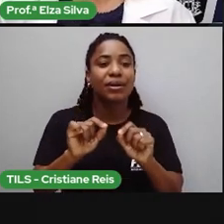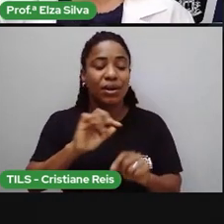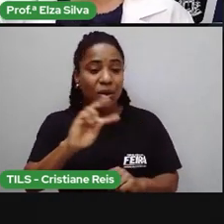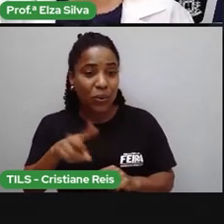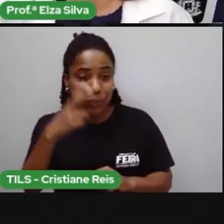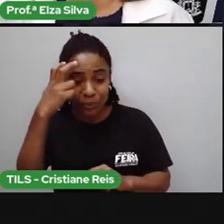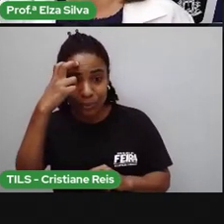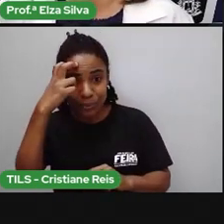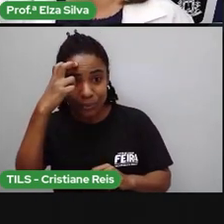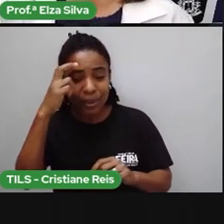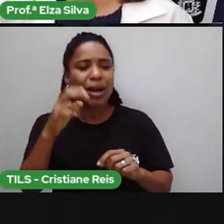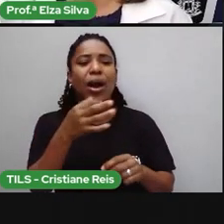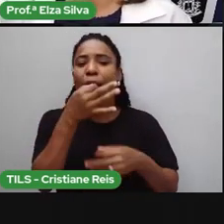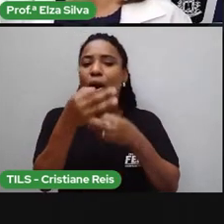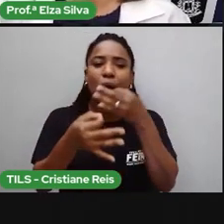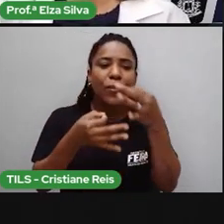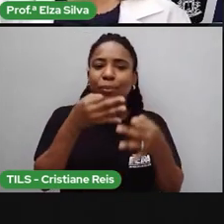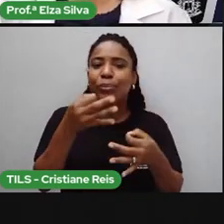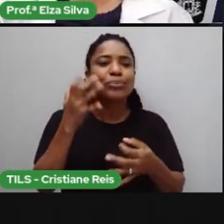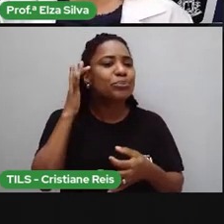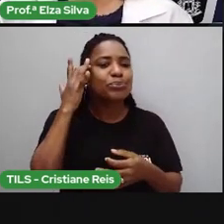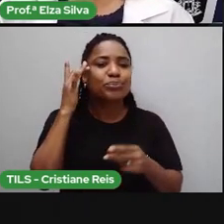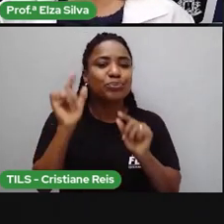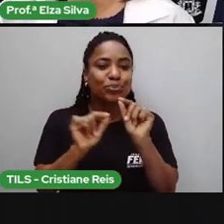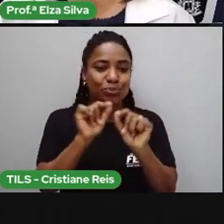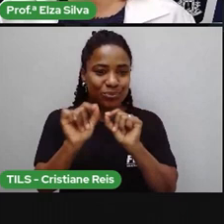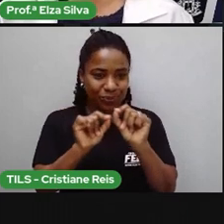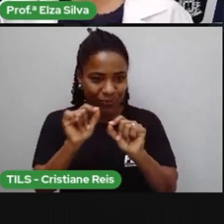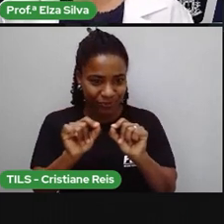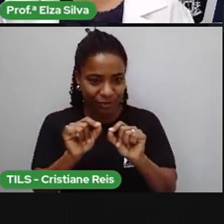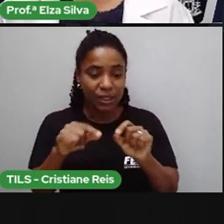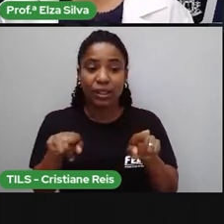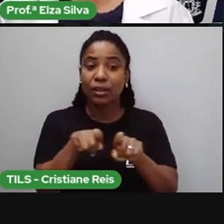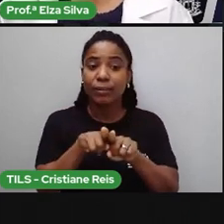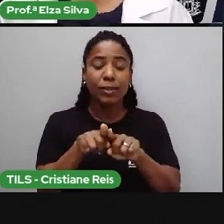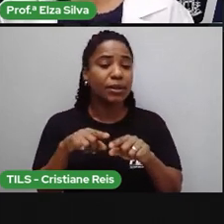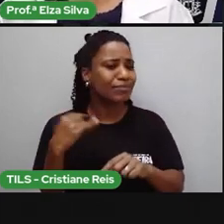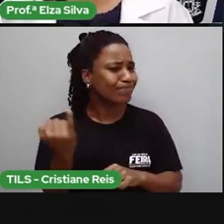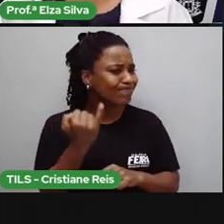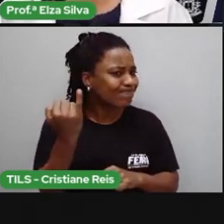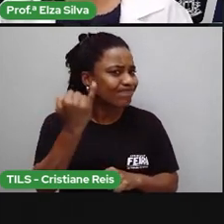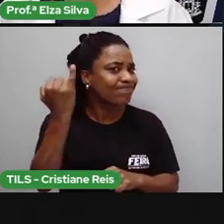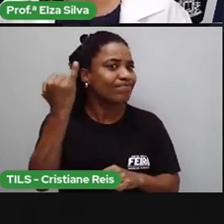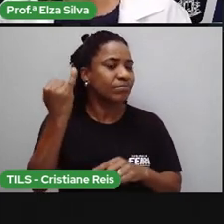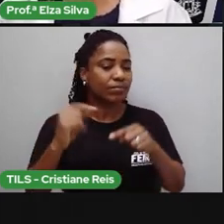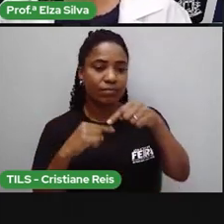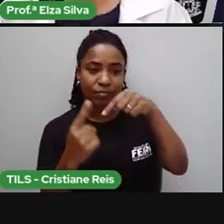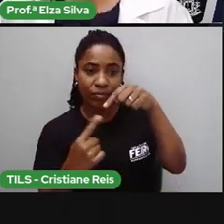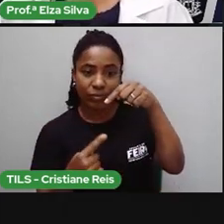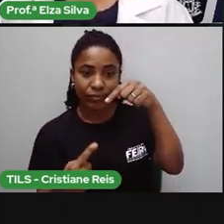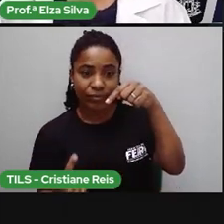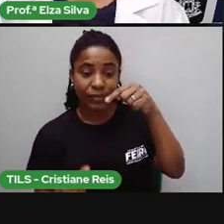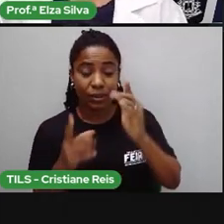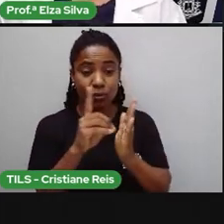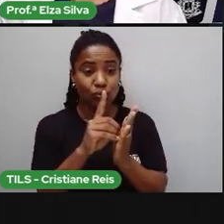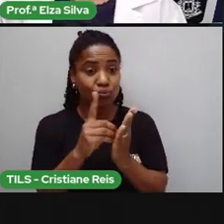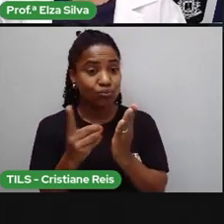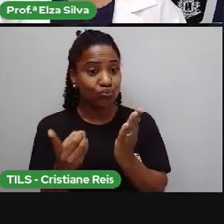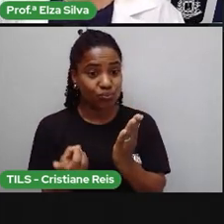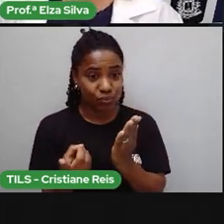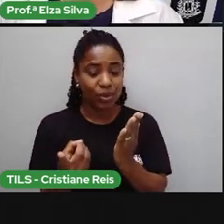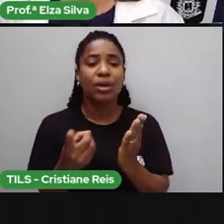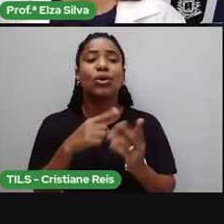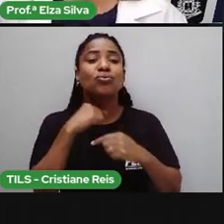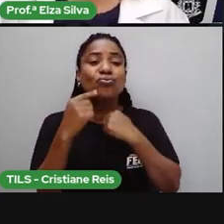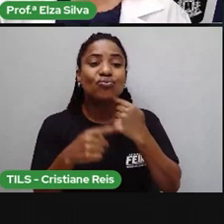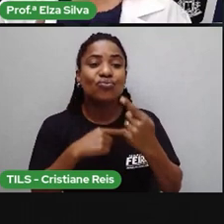Além de tudo isso, é importante que você anote tudo no caderno. Inclusive as dúvidas para perguntar ao seu